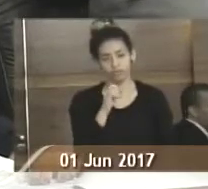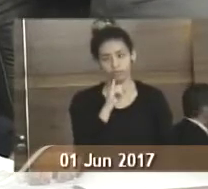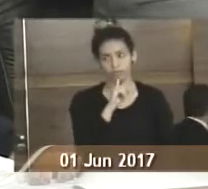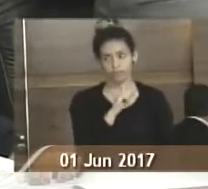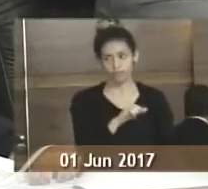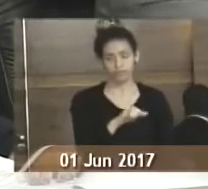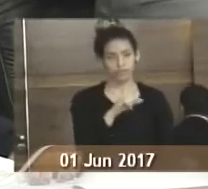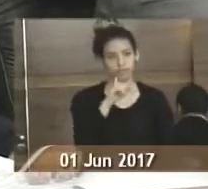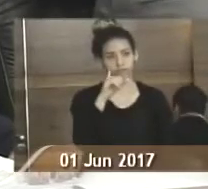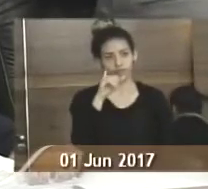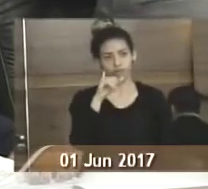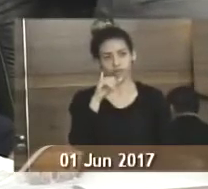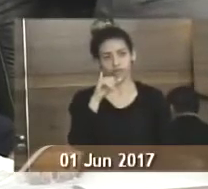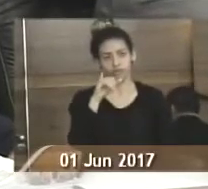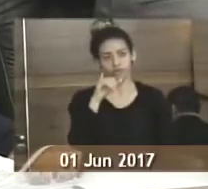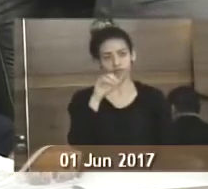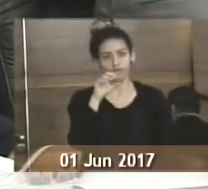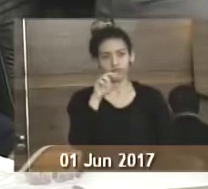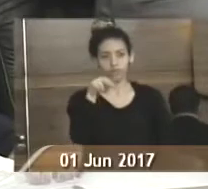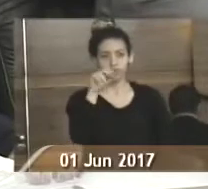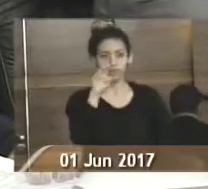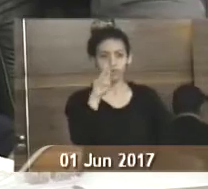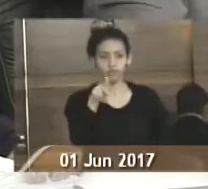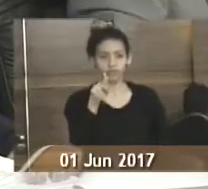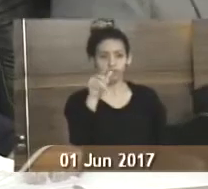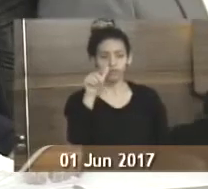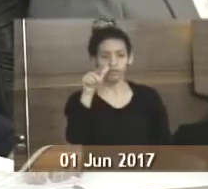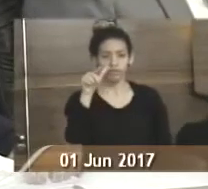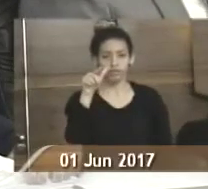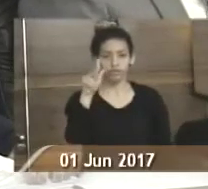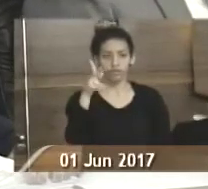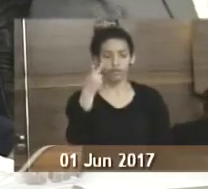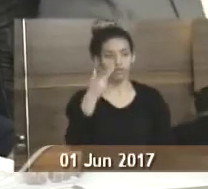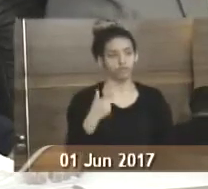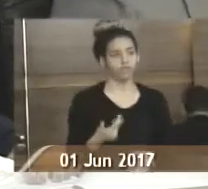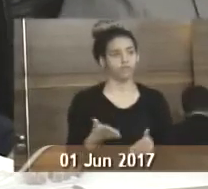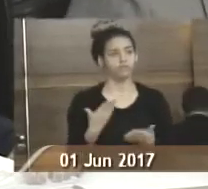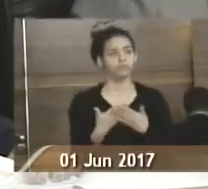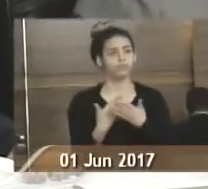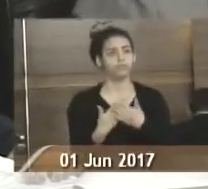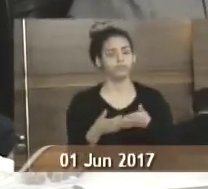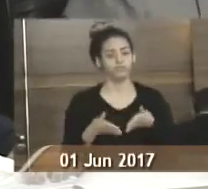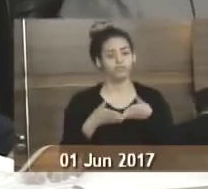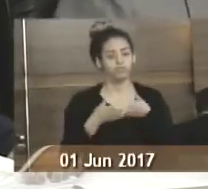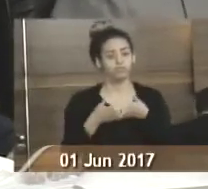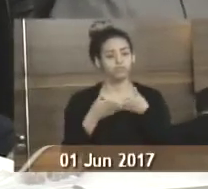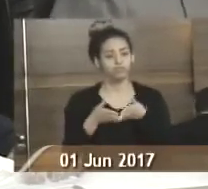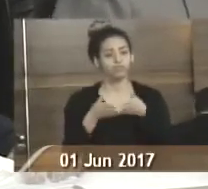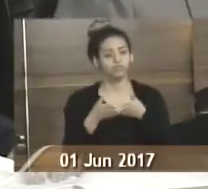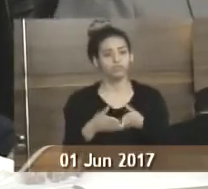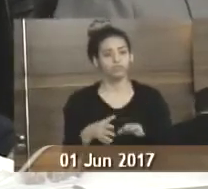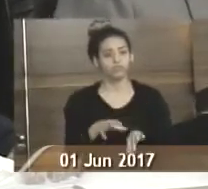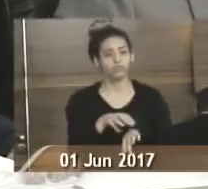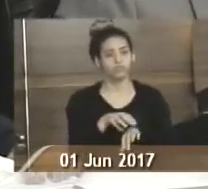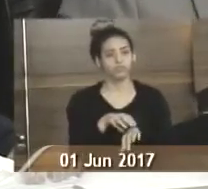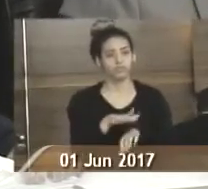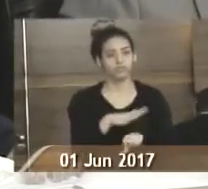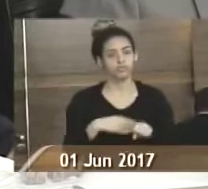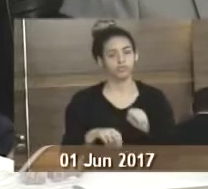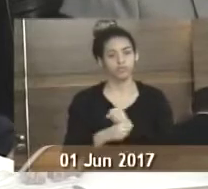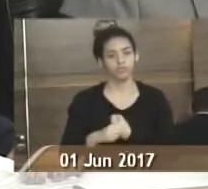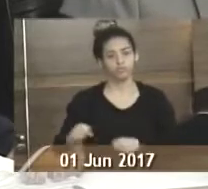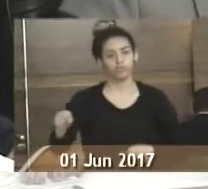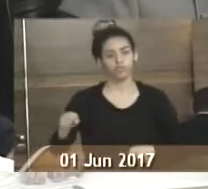Pesquisas Hidroviárias e NPH, um estudo de transporte aquaviário na Baía da Ilha Grande, objetivando harmonizar interesses dos